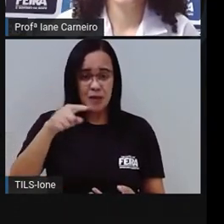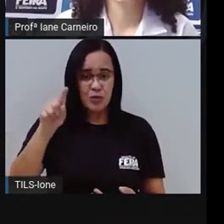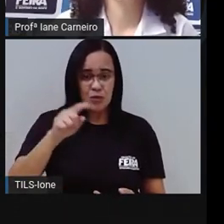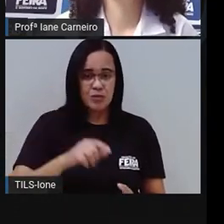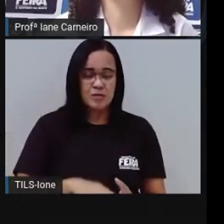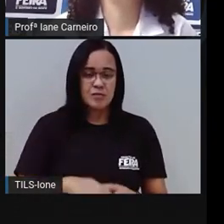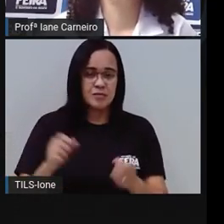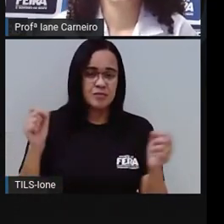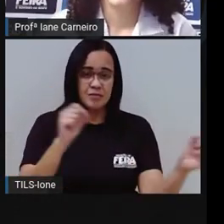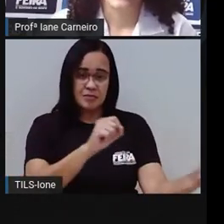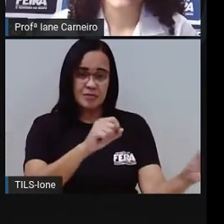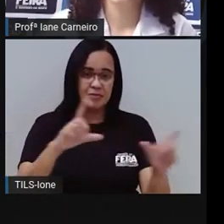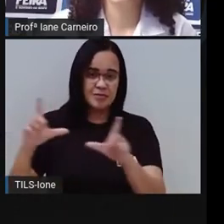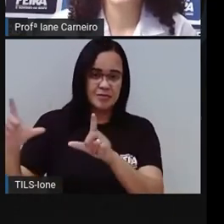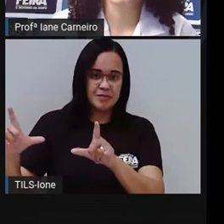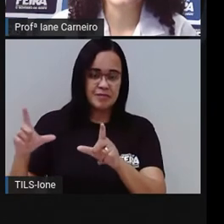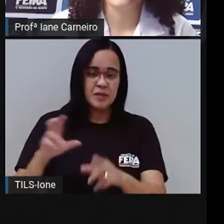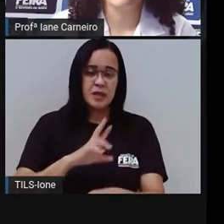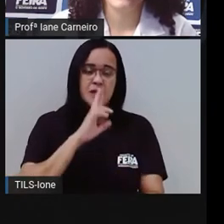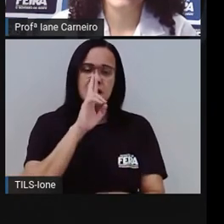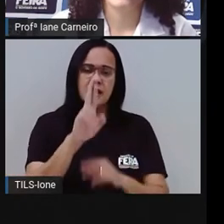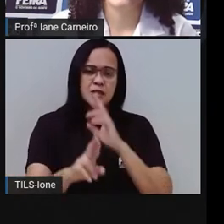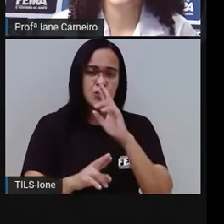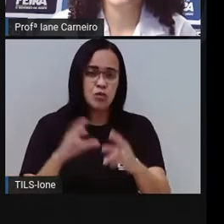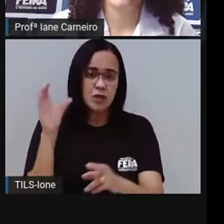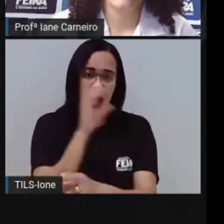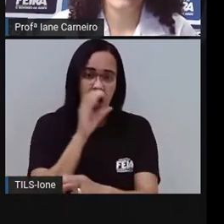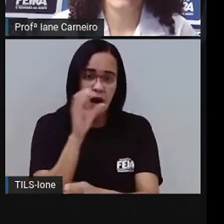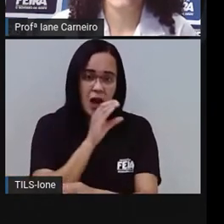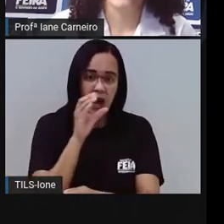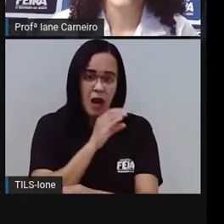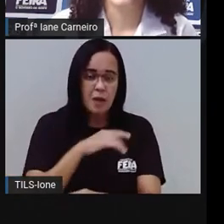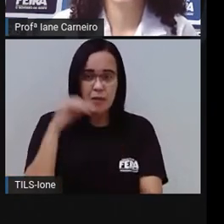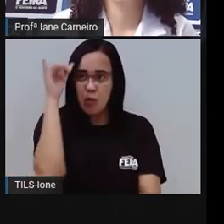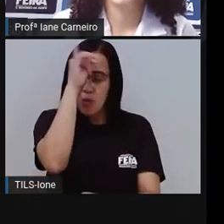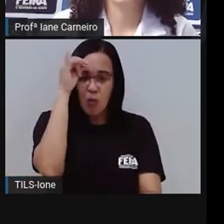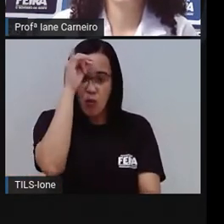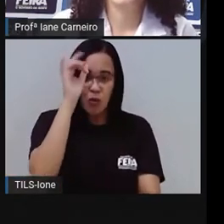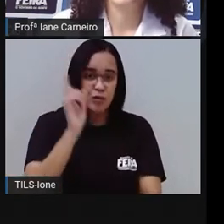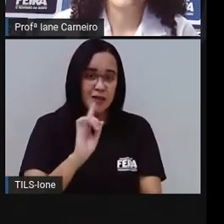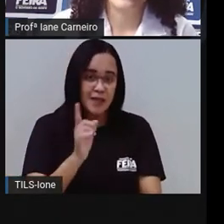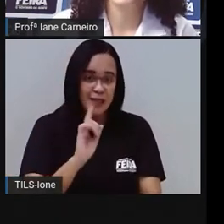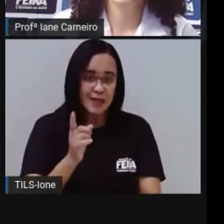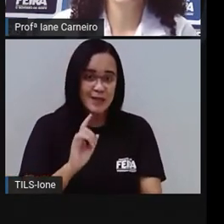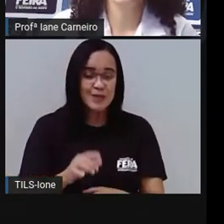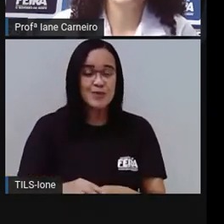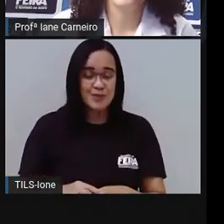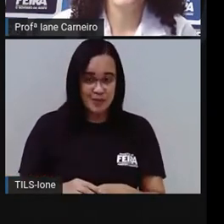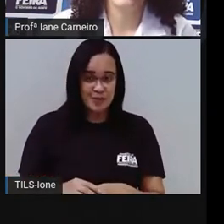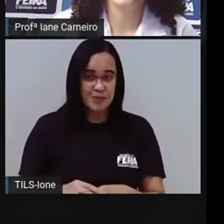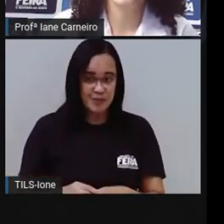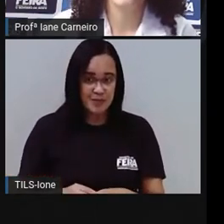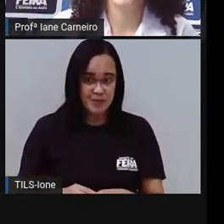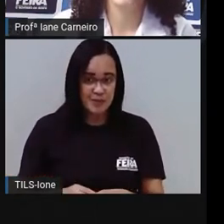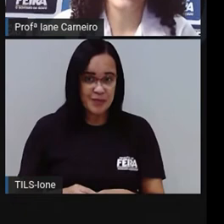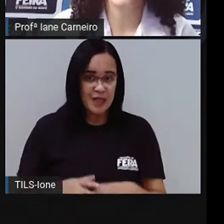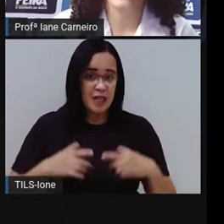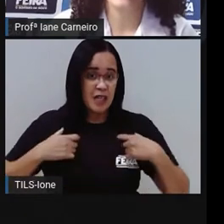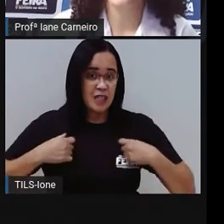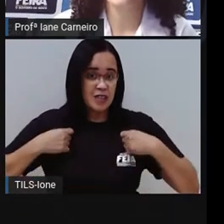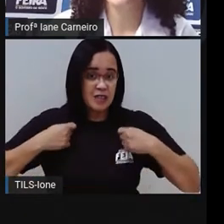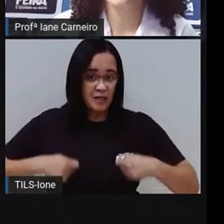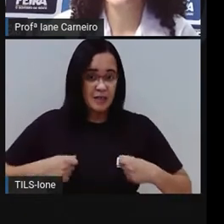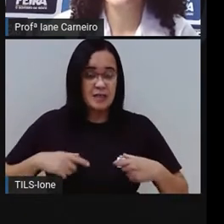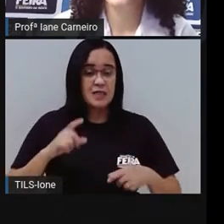O próximo. Responda depressa, não seja bocó. Está no pomar e no seu paletó. O que